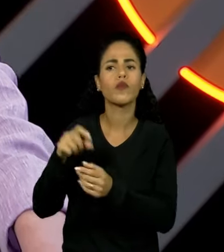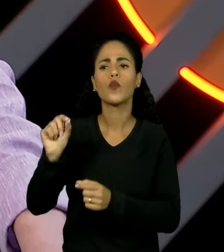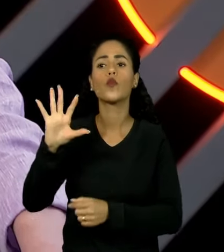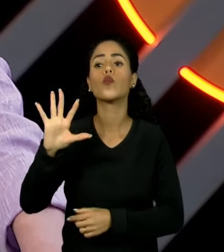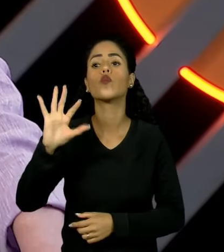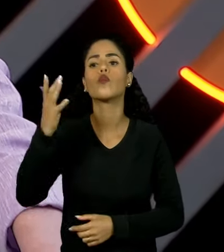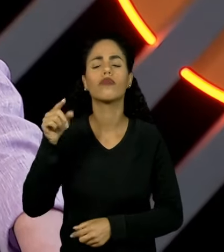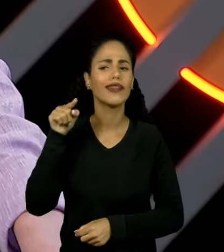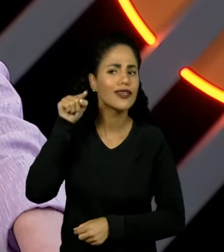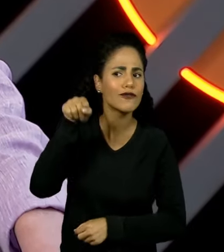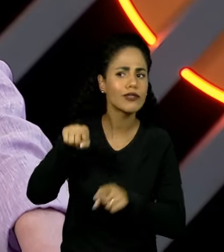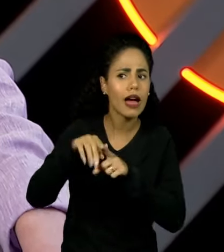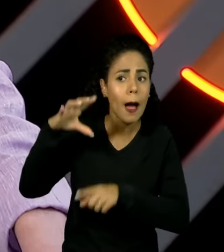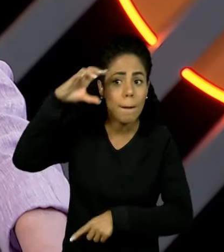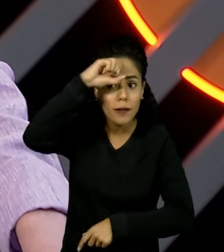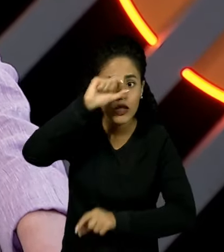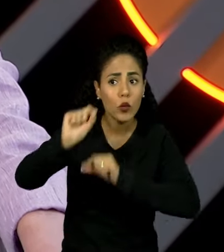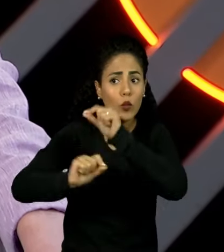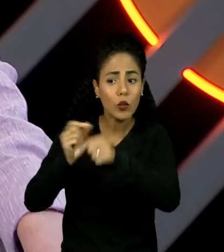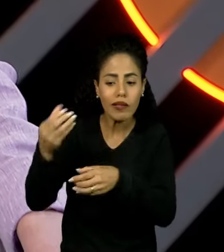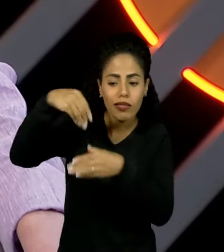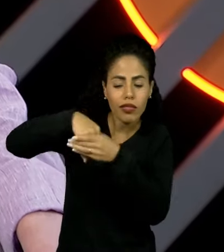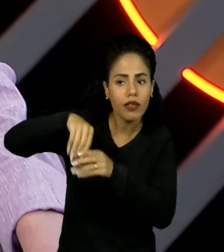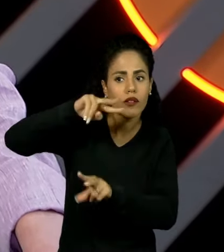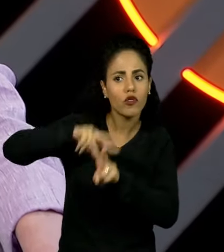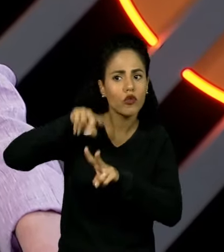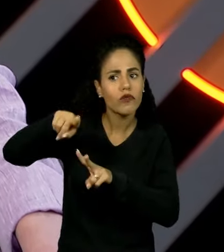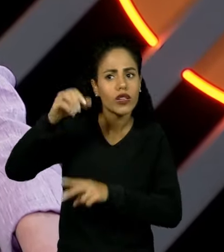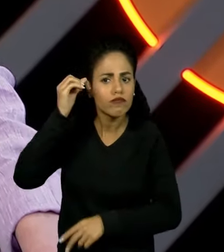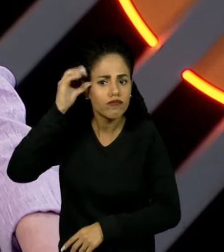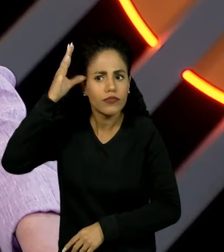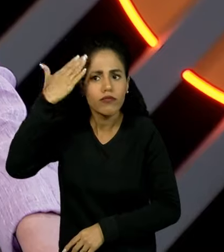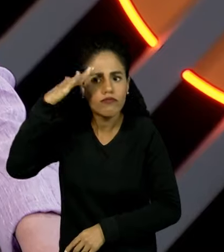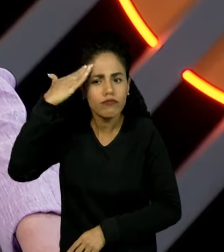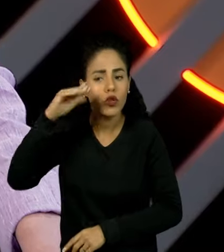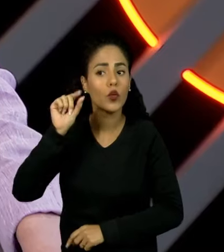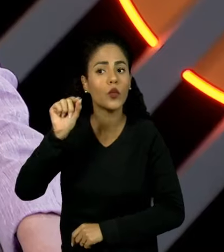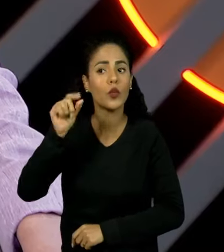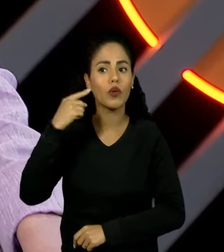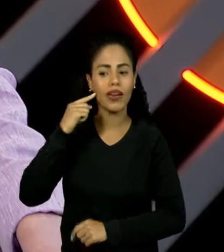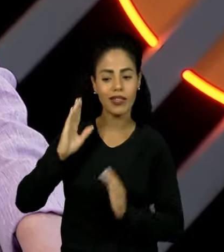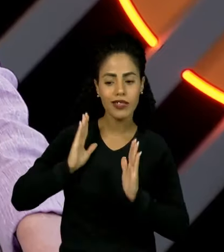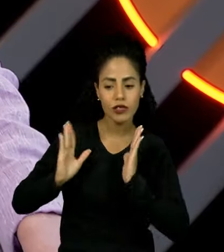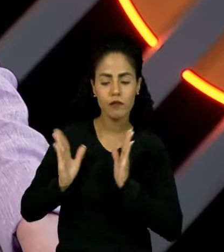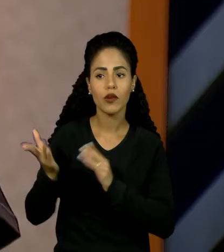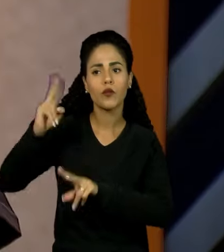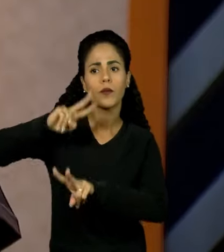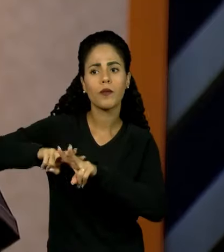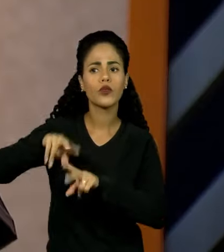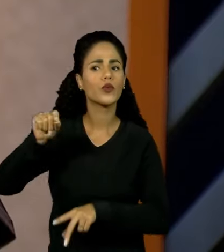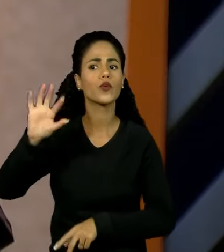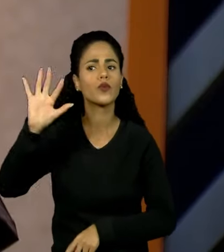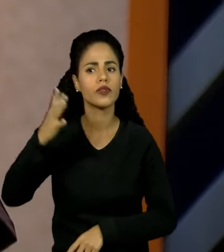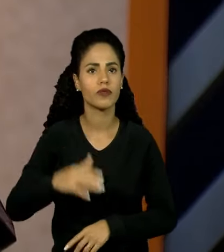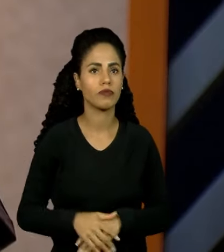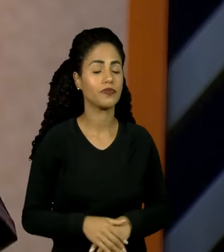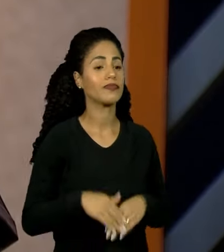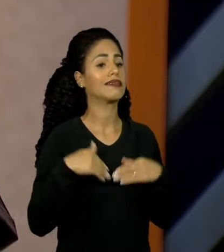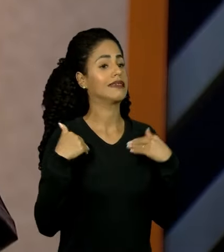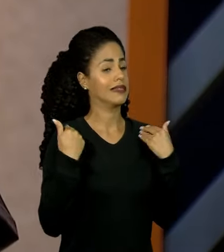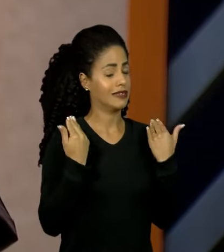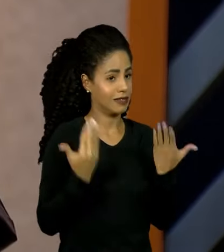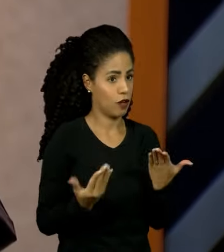e o que você aprendeu, o que você tirou como lição desse tempo na prisão? Eu fui parar